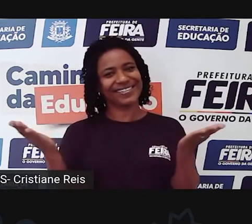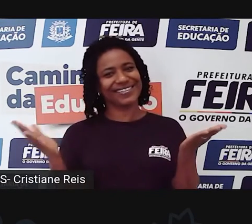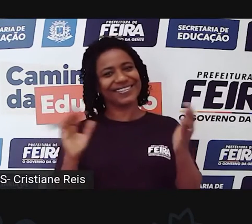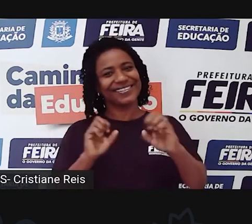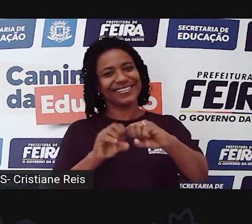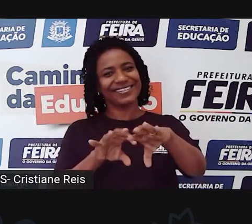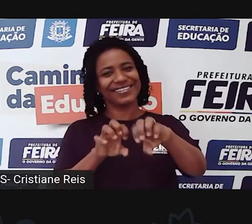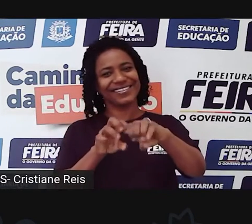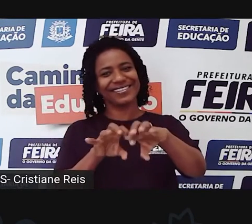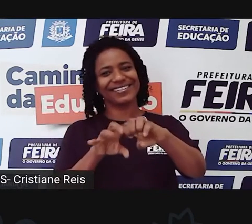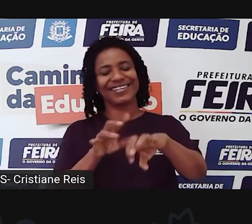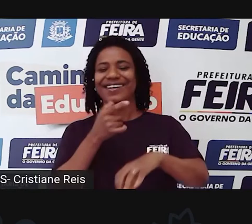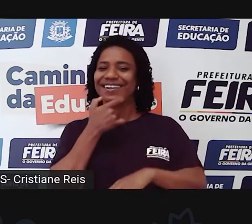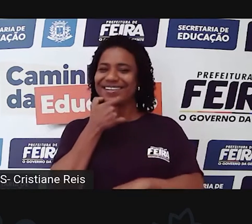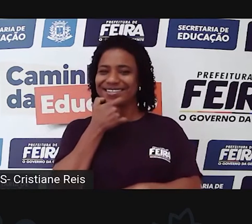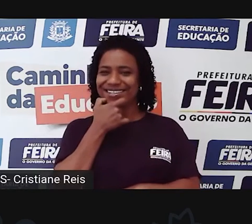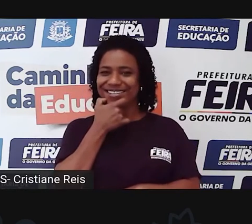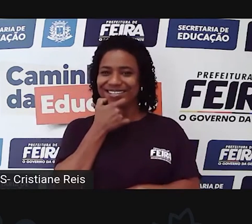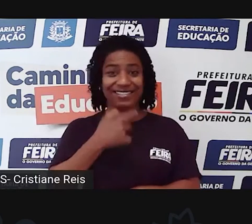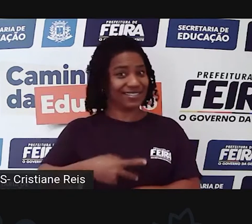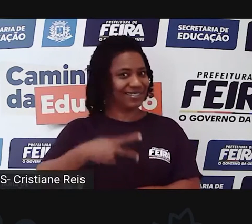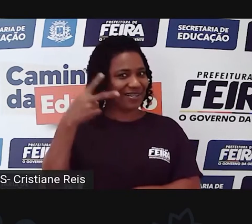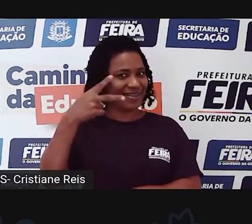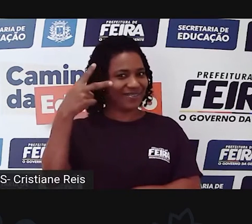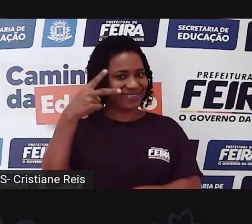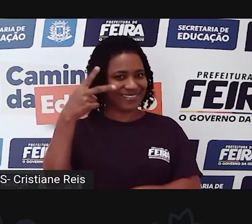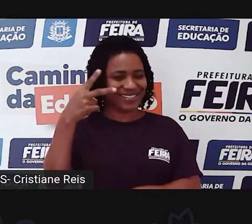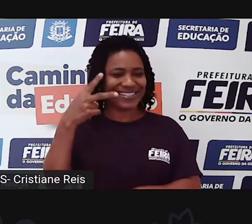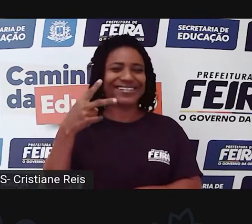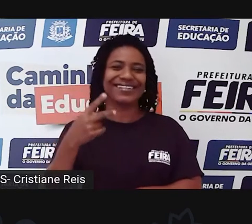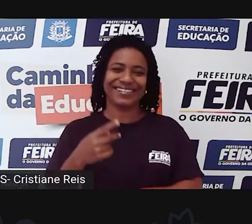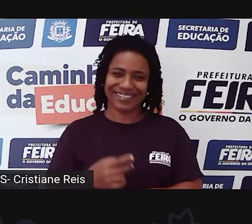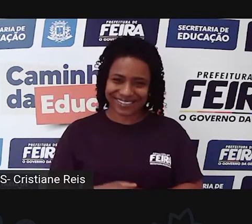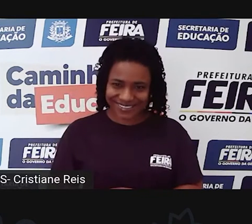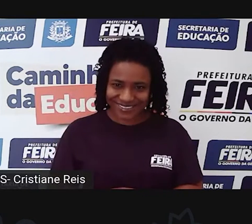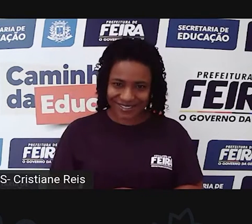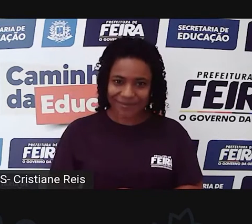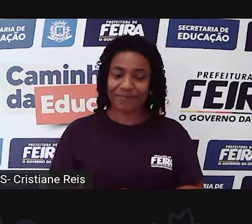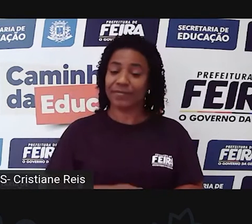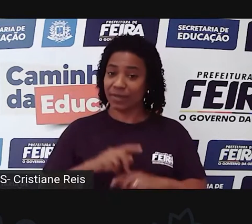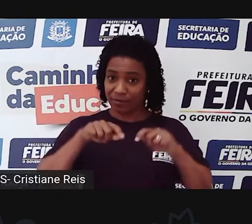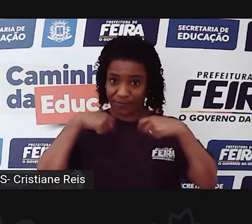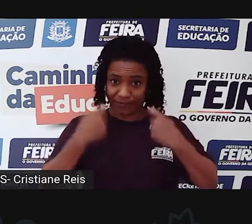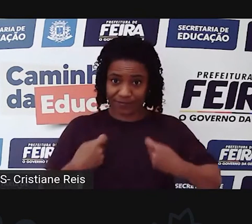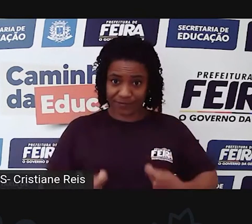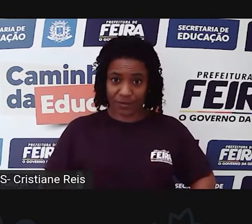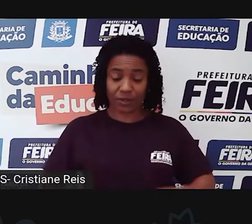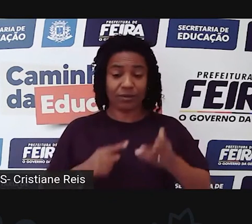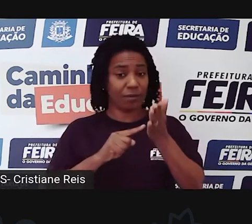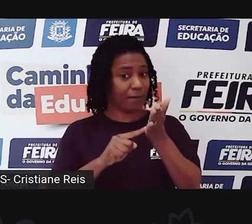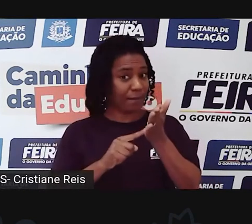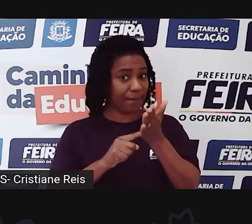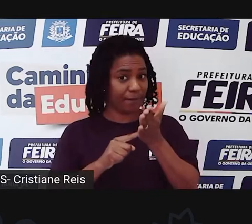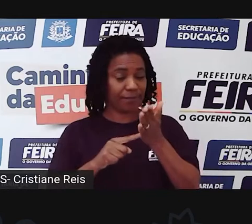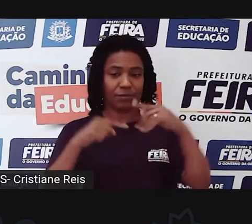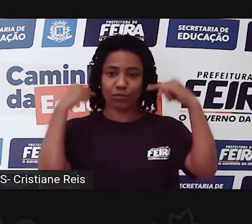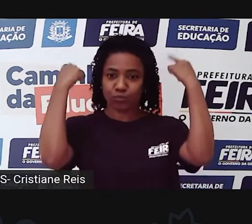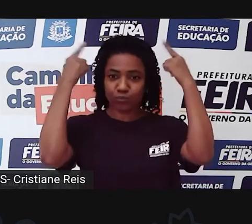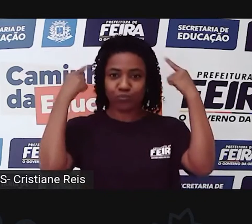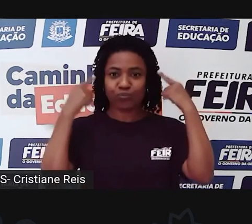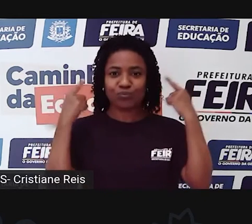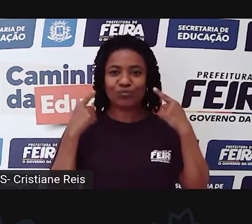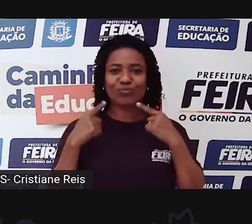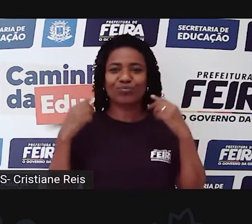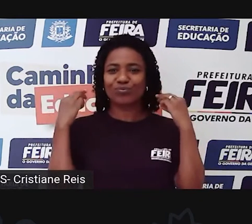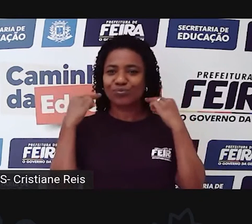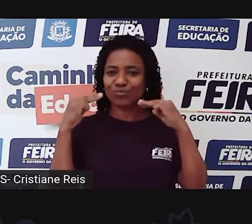A nossa segunda aula de inglês, ok? Eu sou parda, tenho cabelos crespos, de